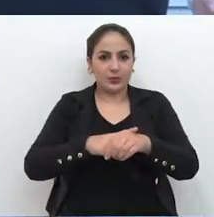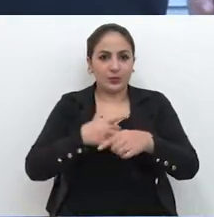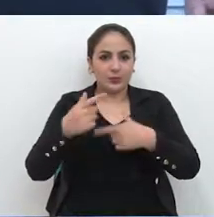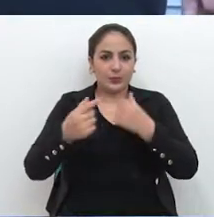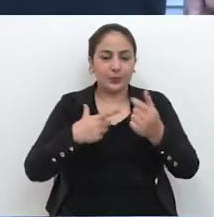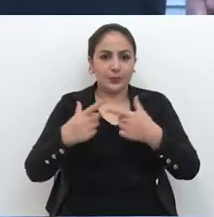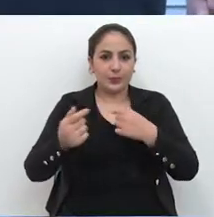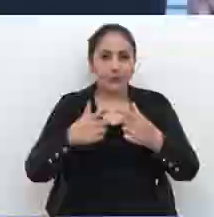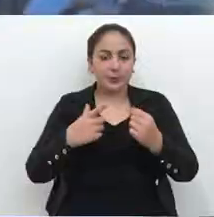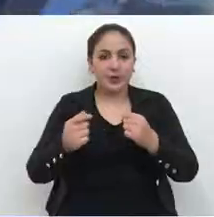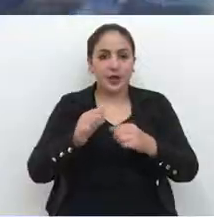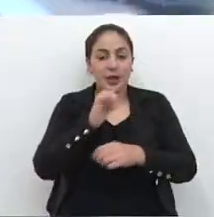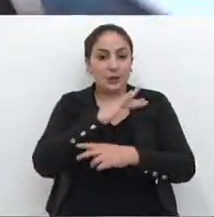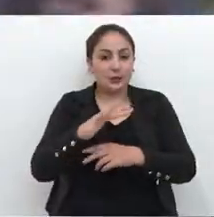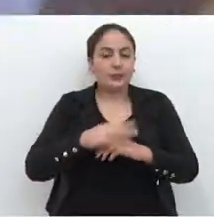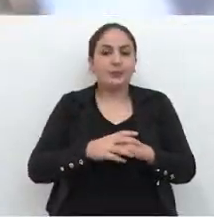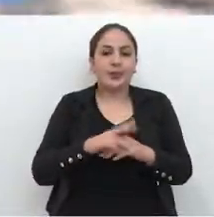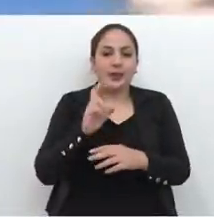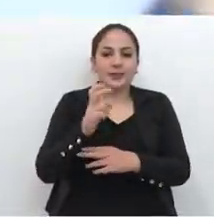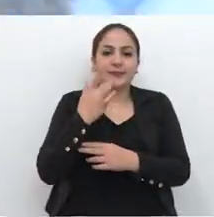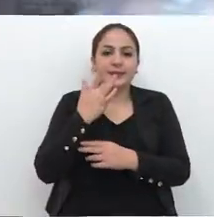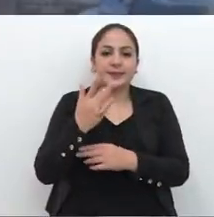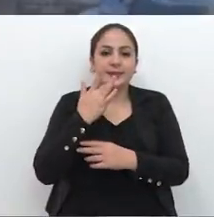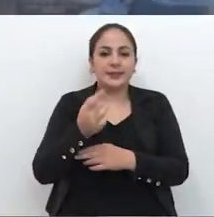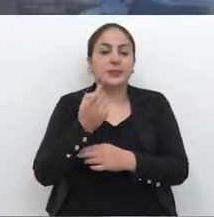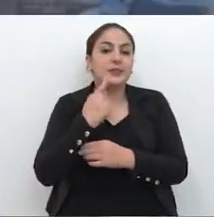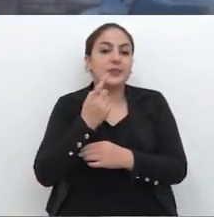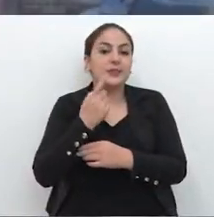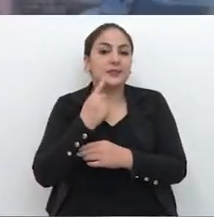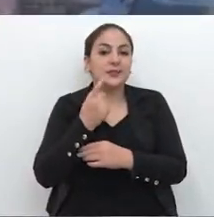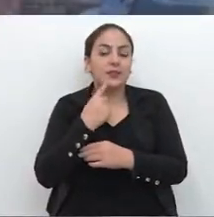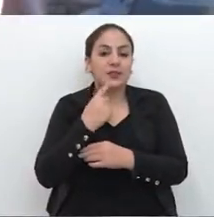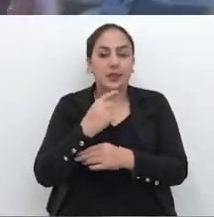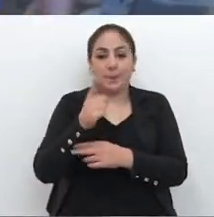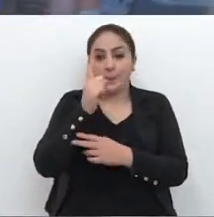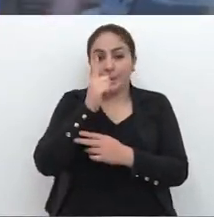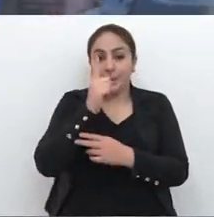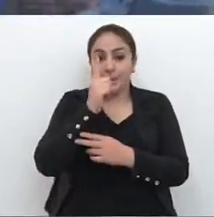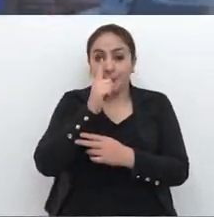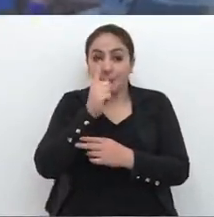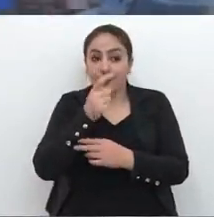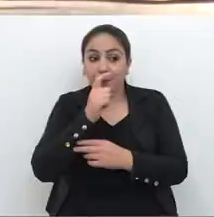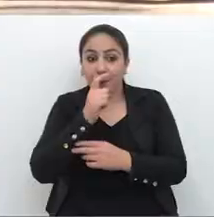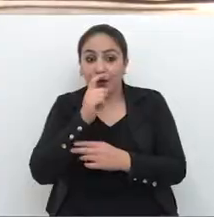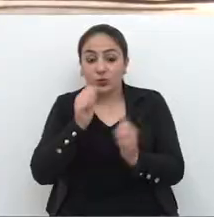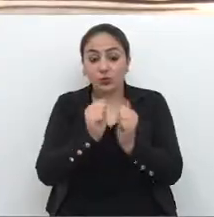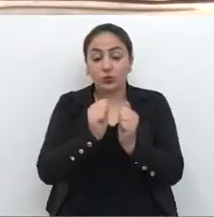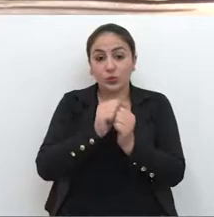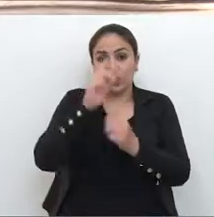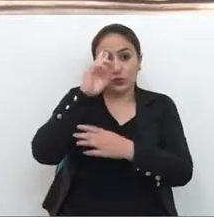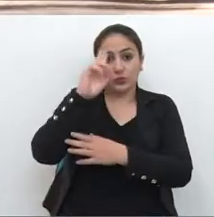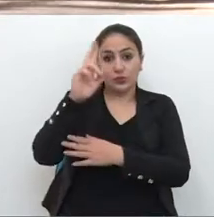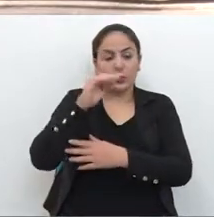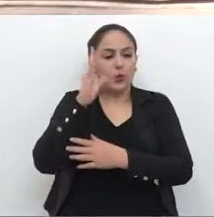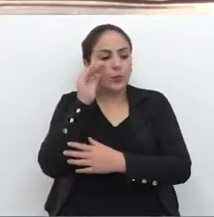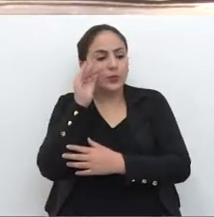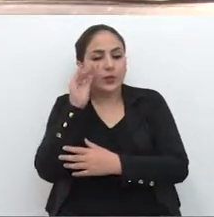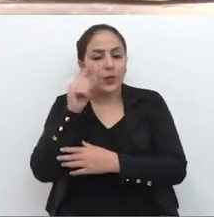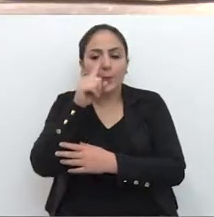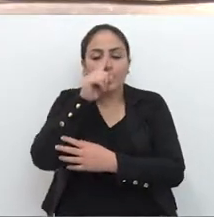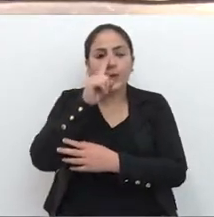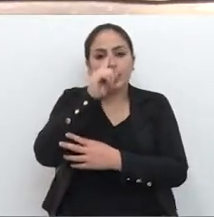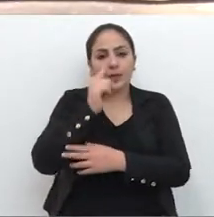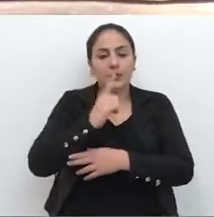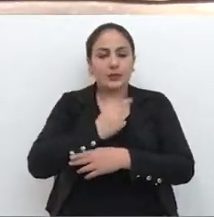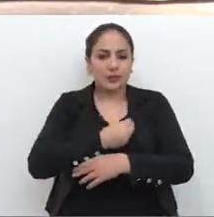saída dos alunos. Às 5 horas da tarde de uma sexta-feira, pais e a direção observaram o